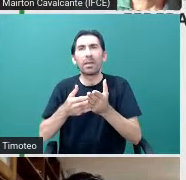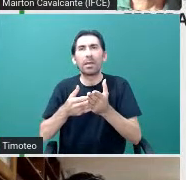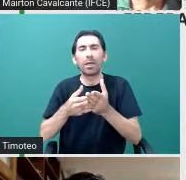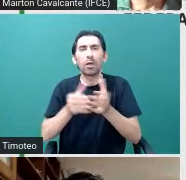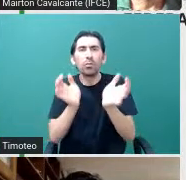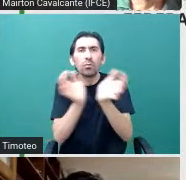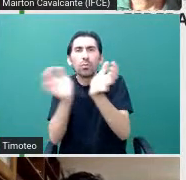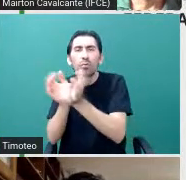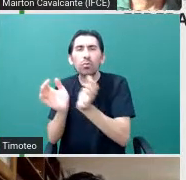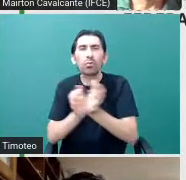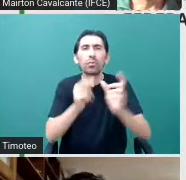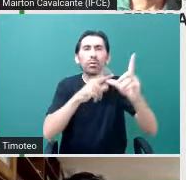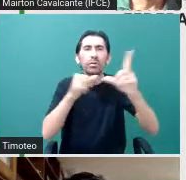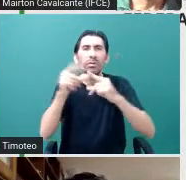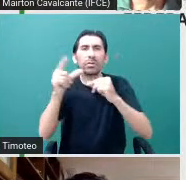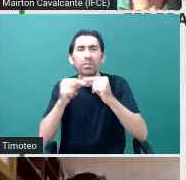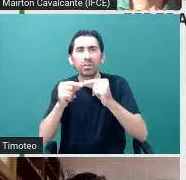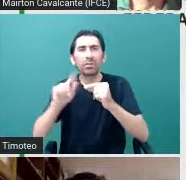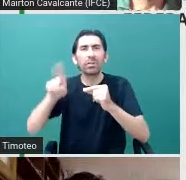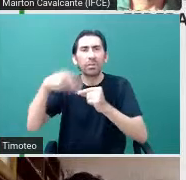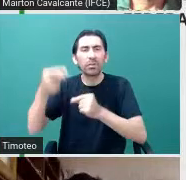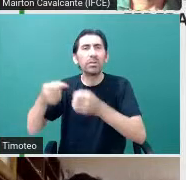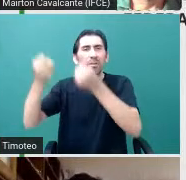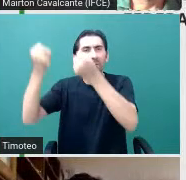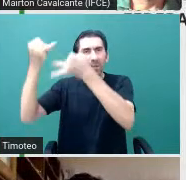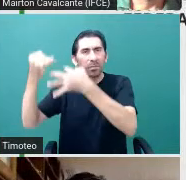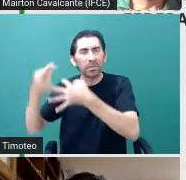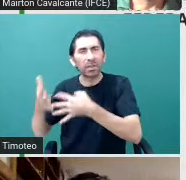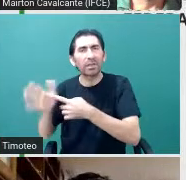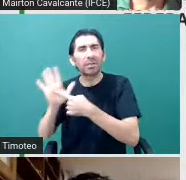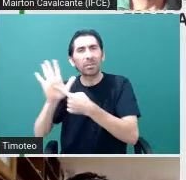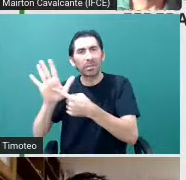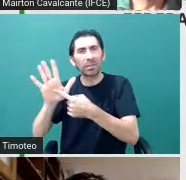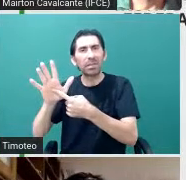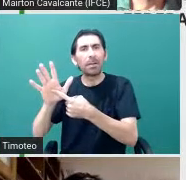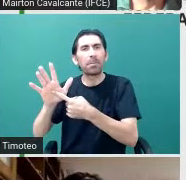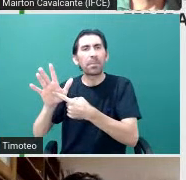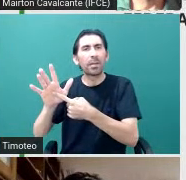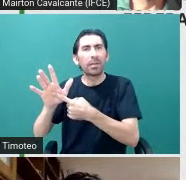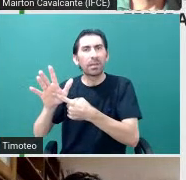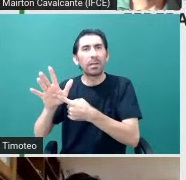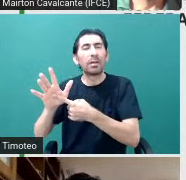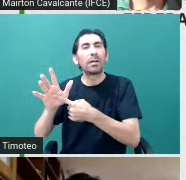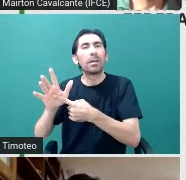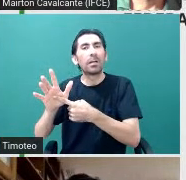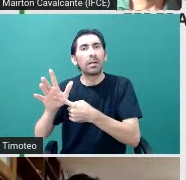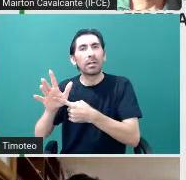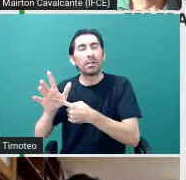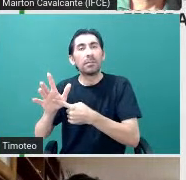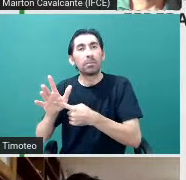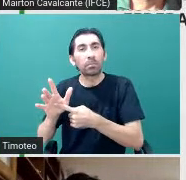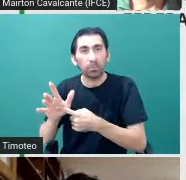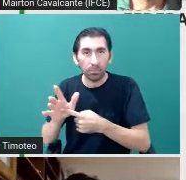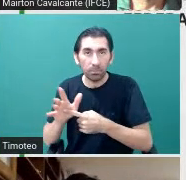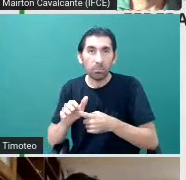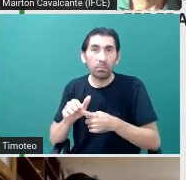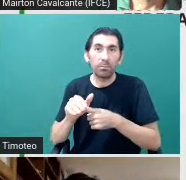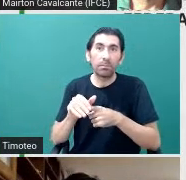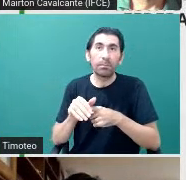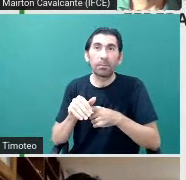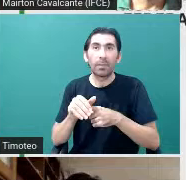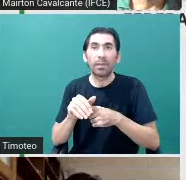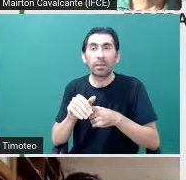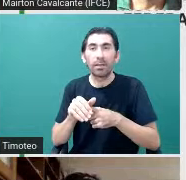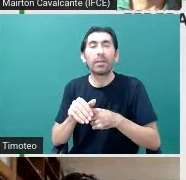Acho que a Bia vai falar um pouco mais depois da apresentação dela. São conjuntos de estrelas muito